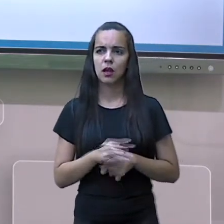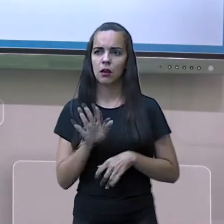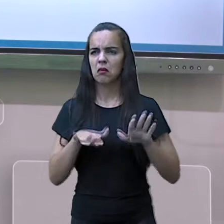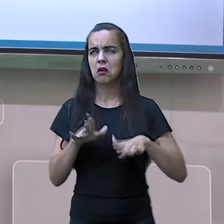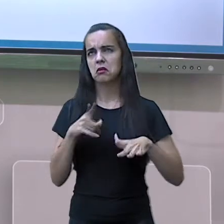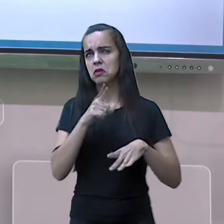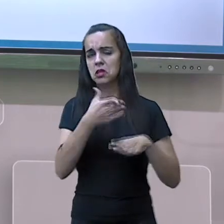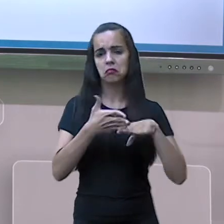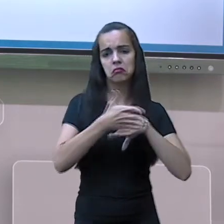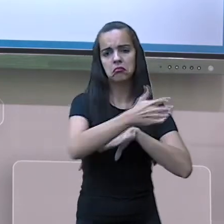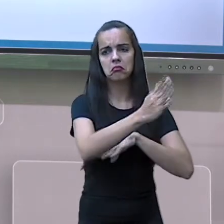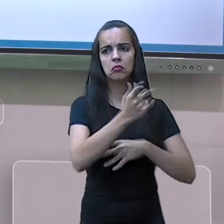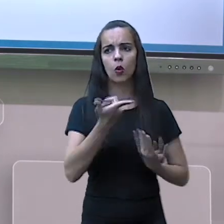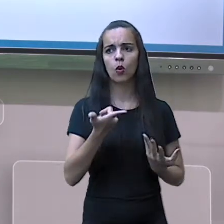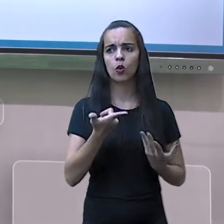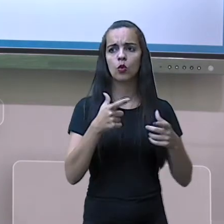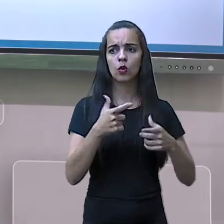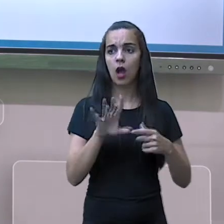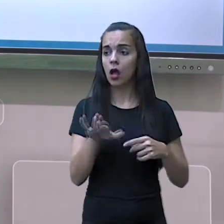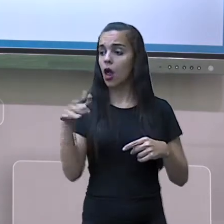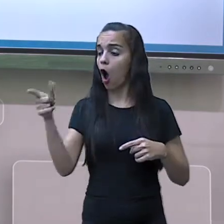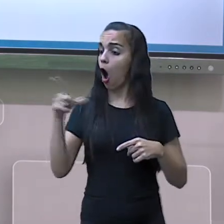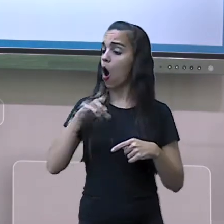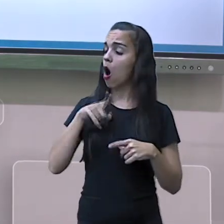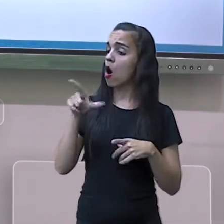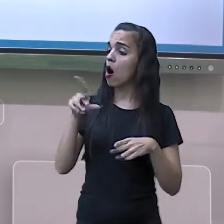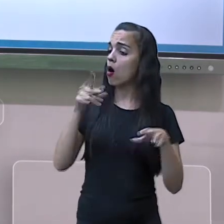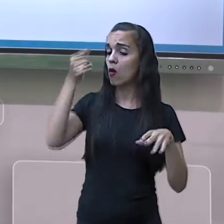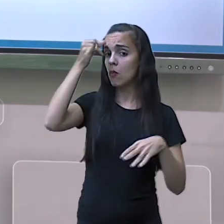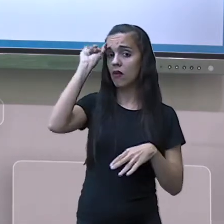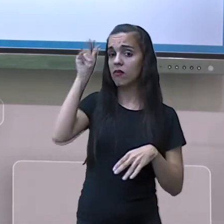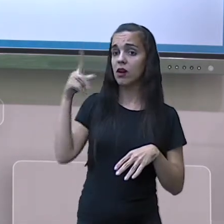determinado lugar aqui, isso aqui era a fazenda do fulano de tal.